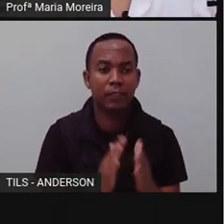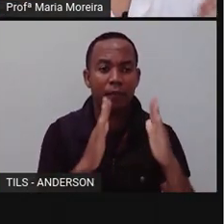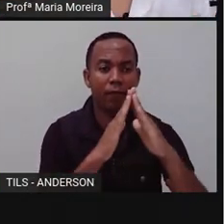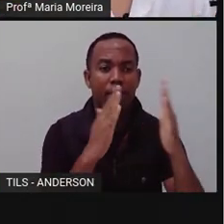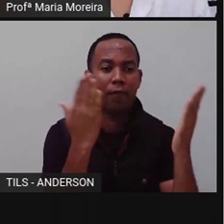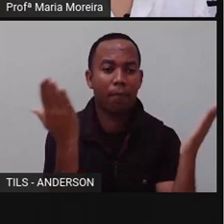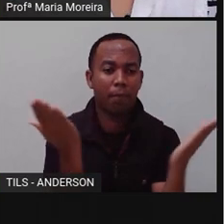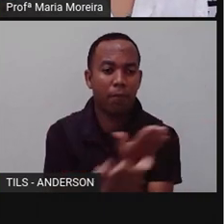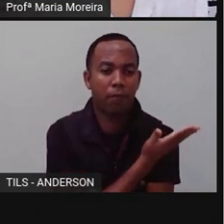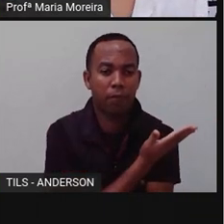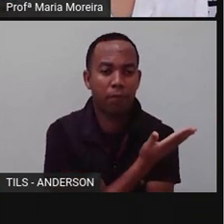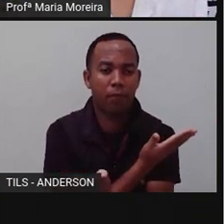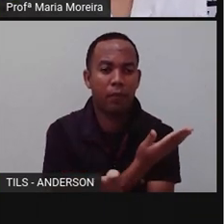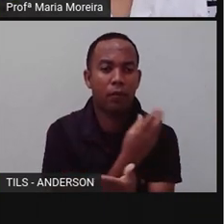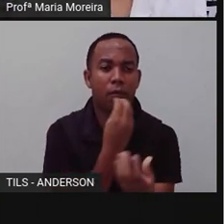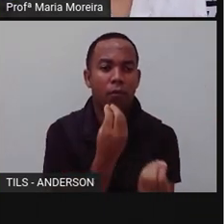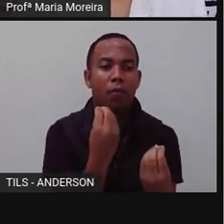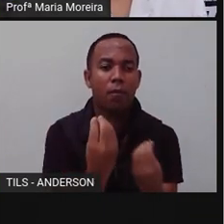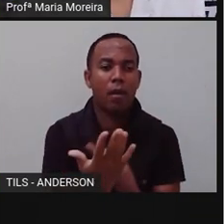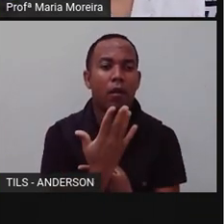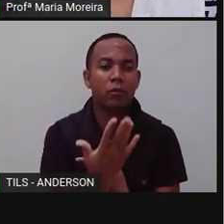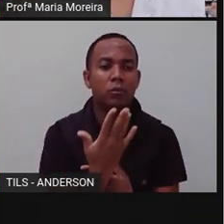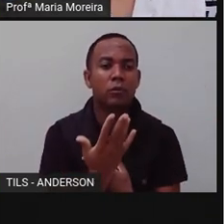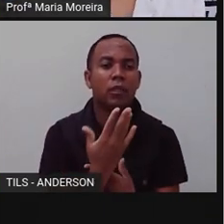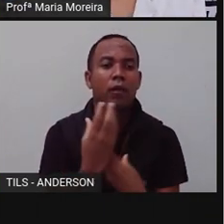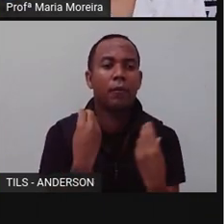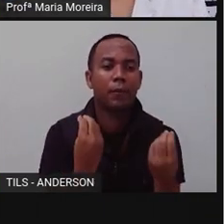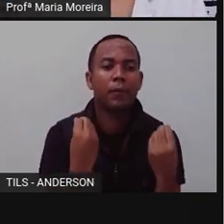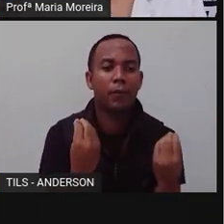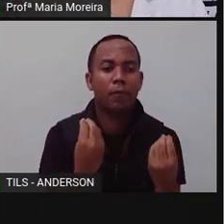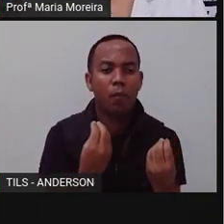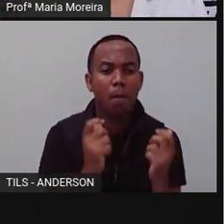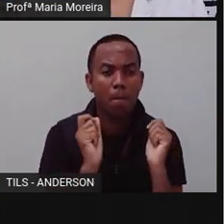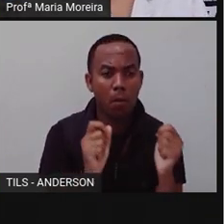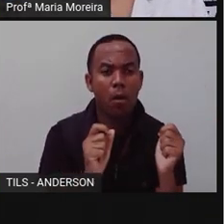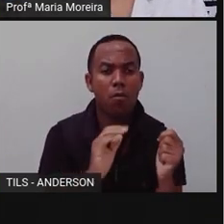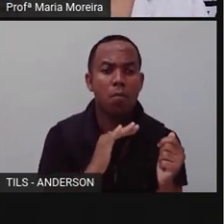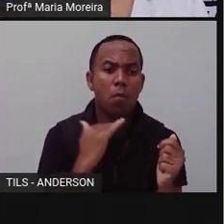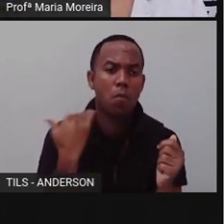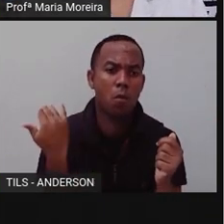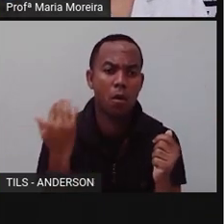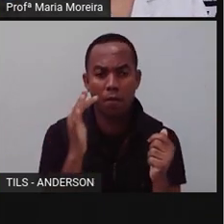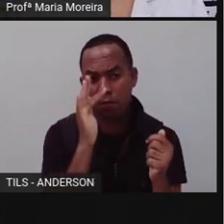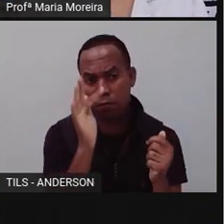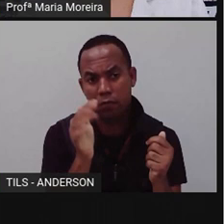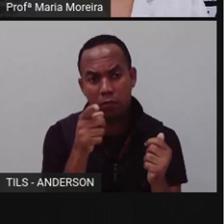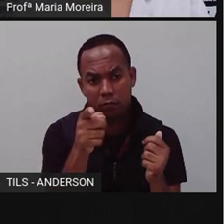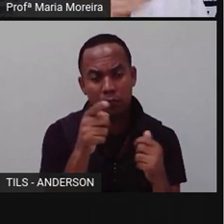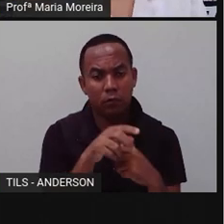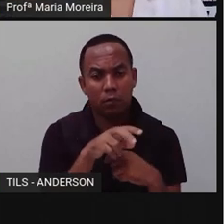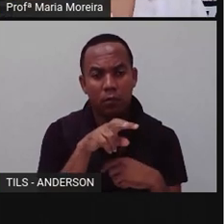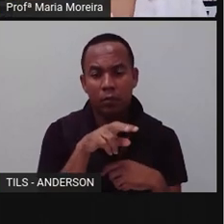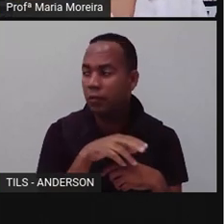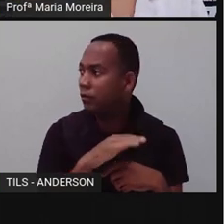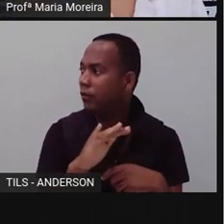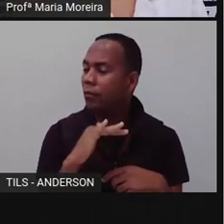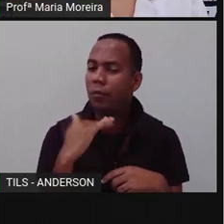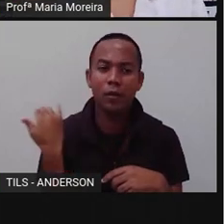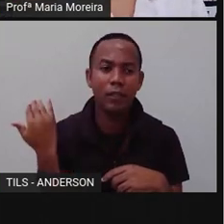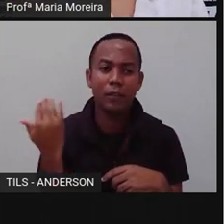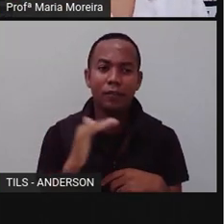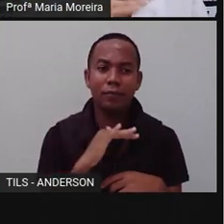Auleu. Ele vai ficar desprotegido. E aí ele vai simplesmente morrer. Tá? Morrer assim, Anderson?